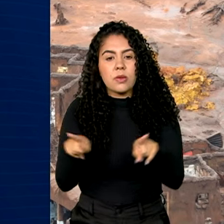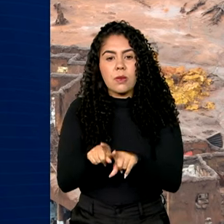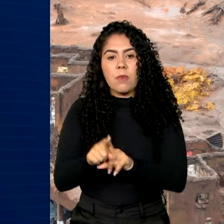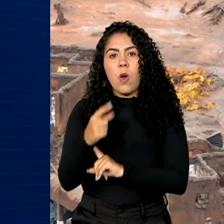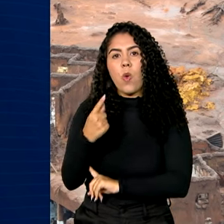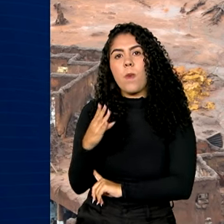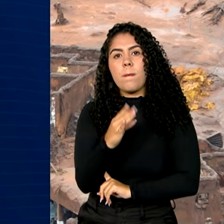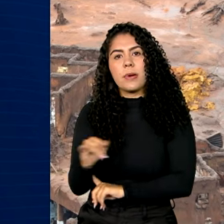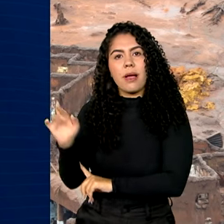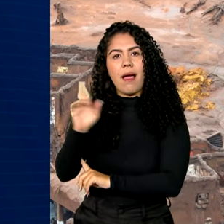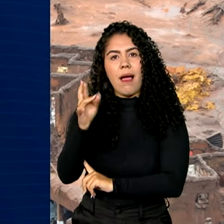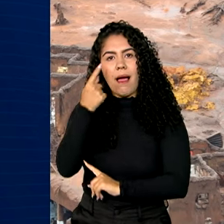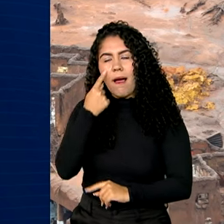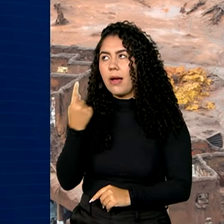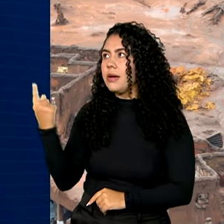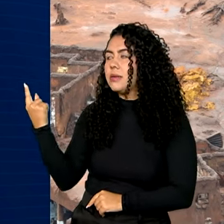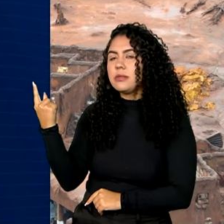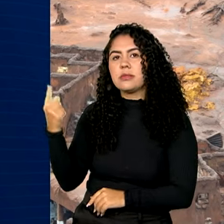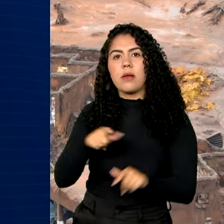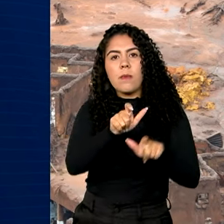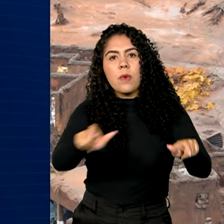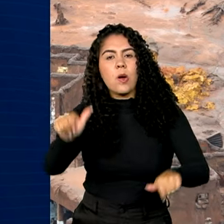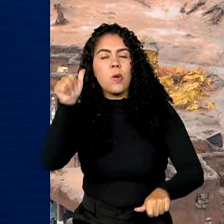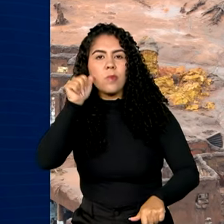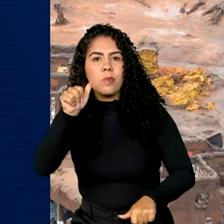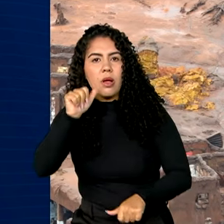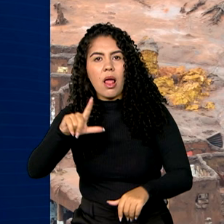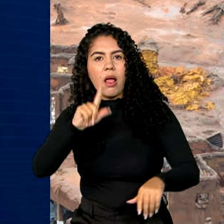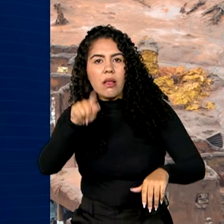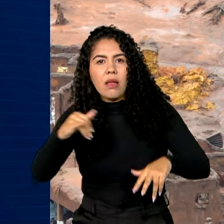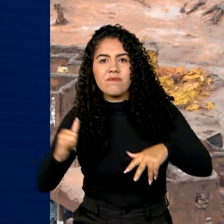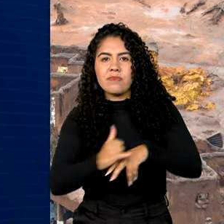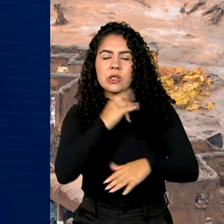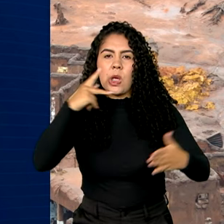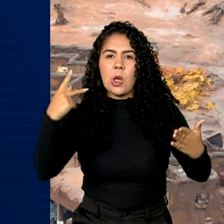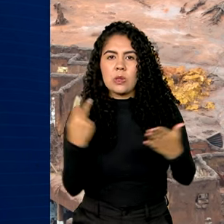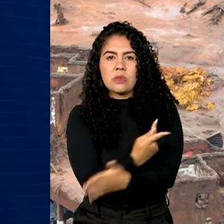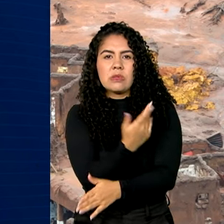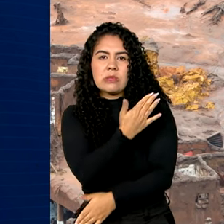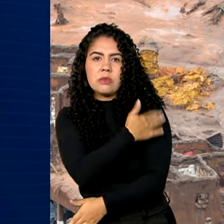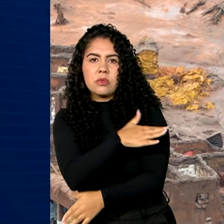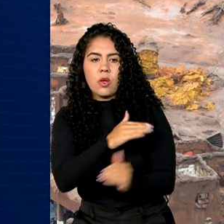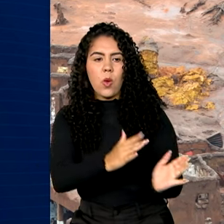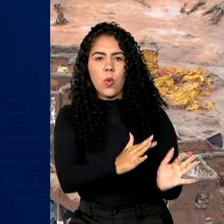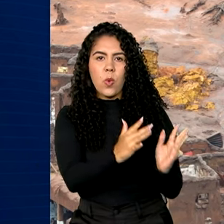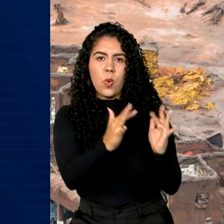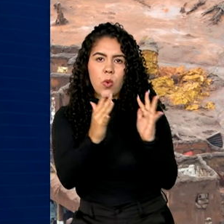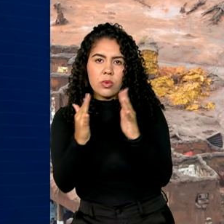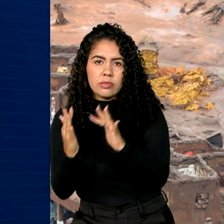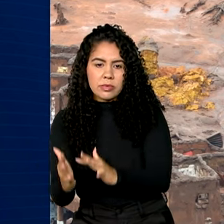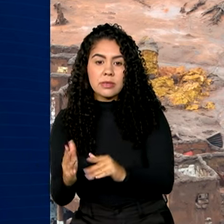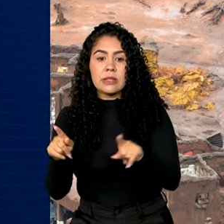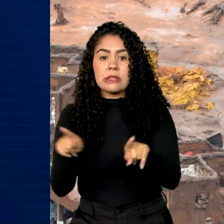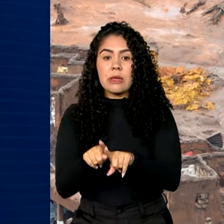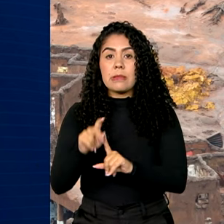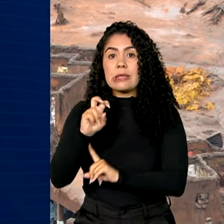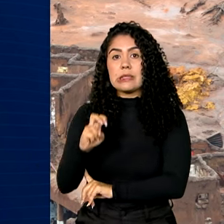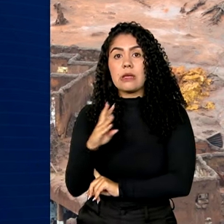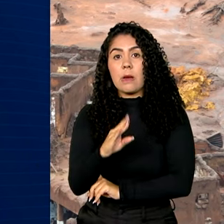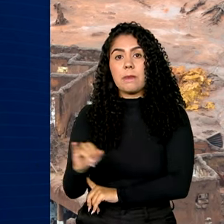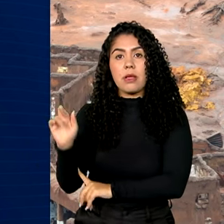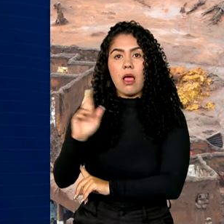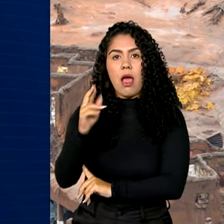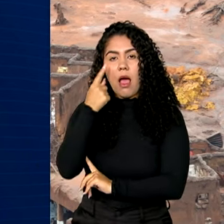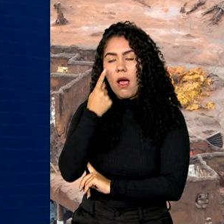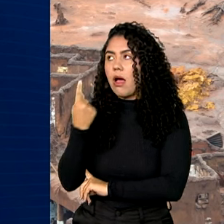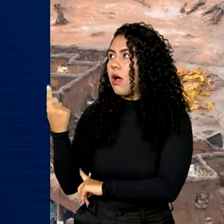em auxílio financeiro às mulheres vítimas de discriminação durante o processo de reparação. 5 bilhões para o Fundo